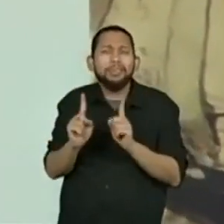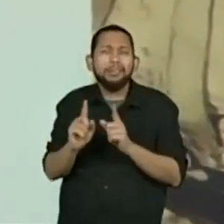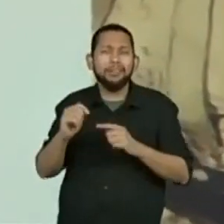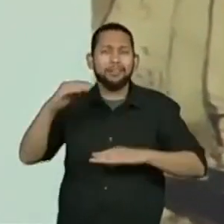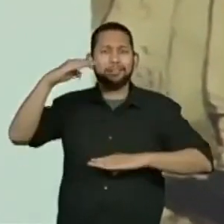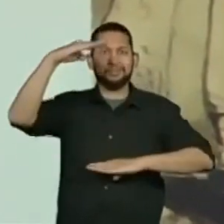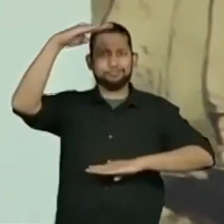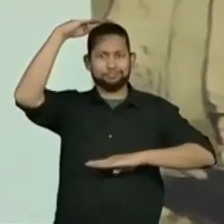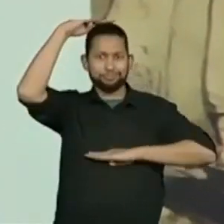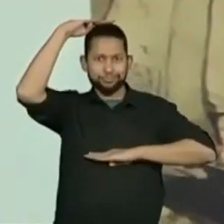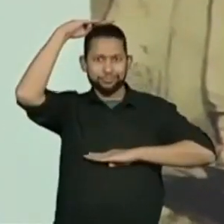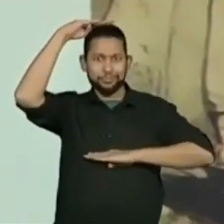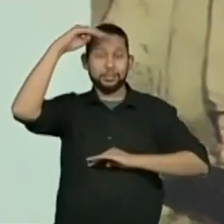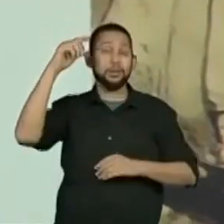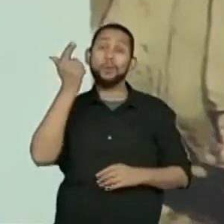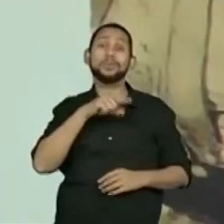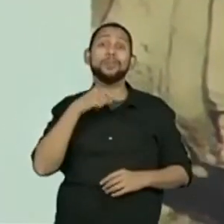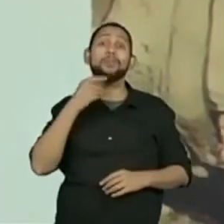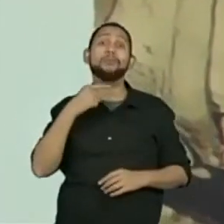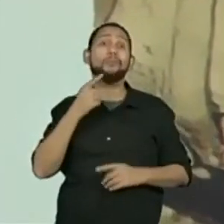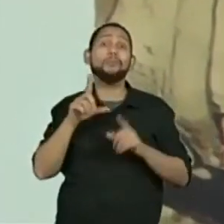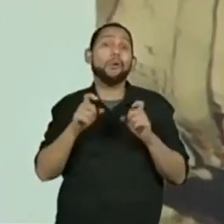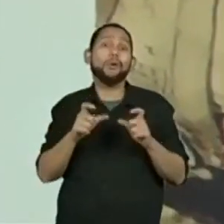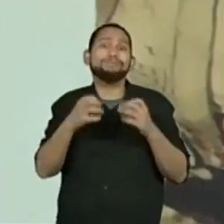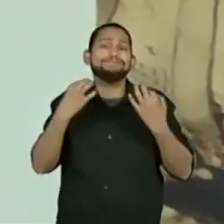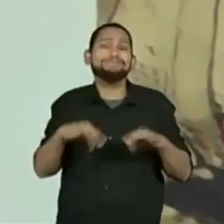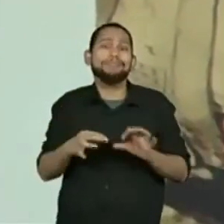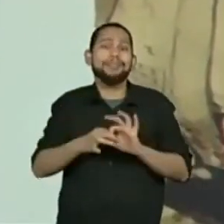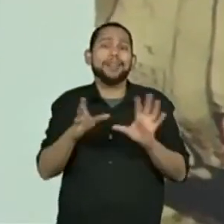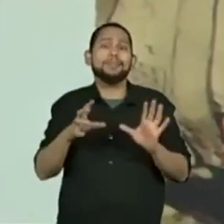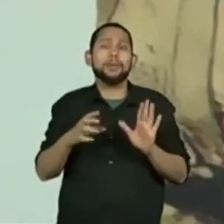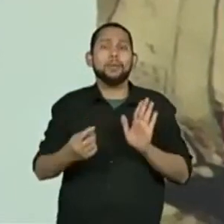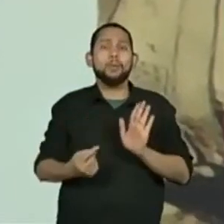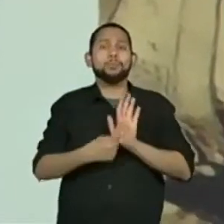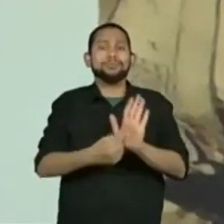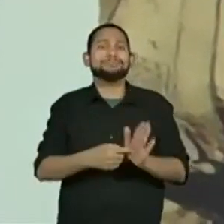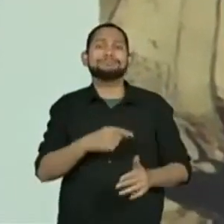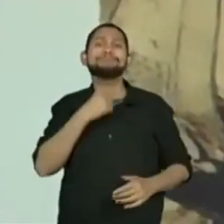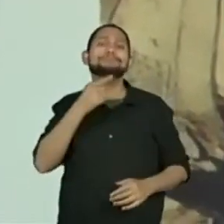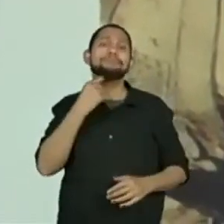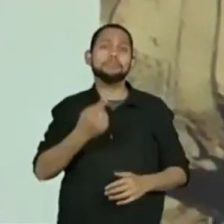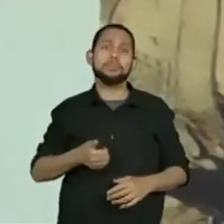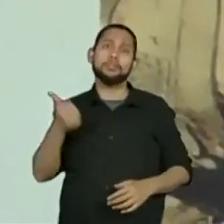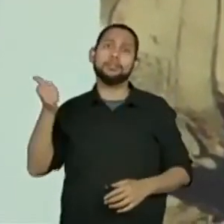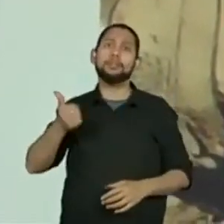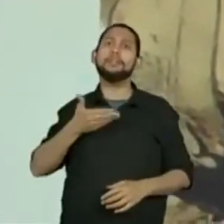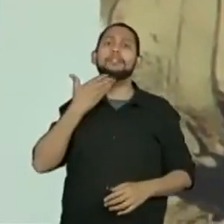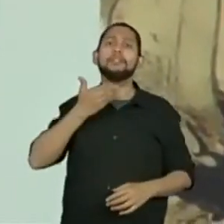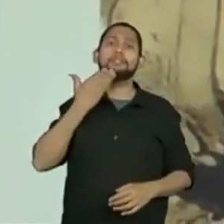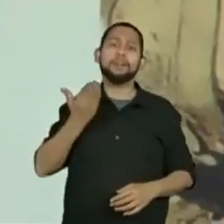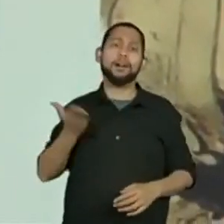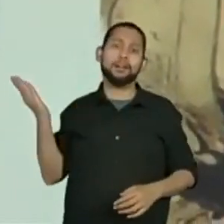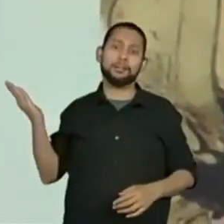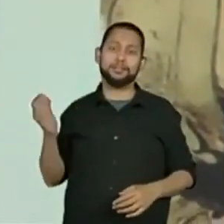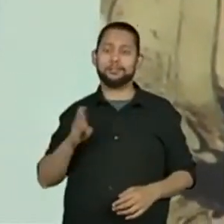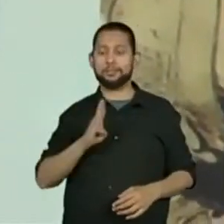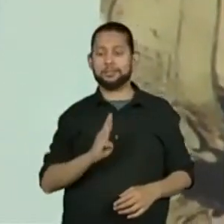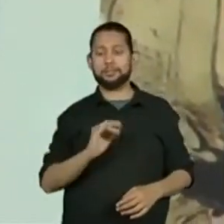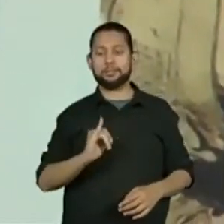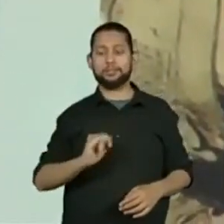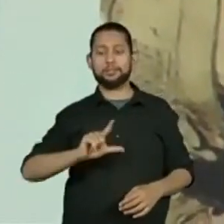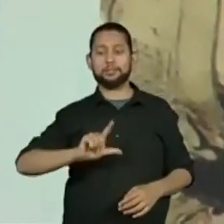não consegui uma foto liberada dele. Vocês conseguem? O que vocês... Ah, aqui está fácil, gente. Olavo